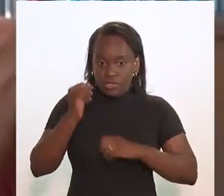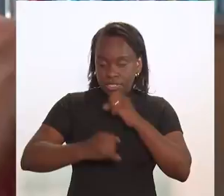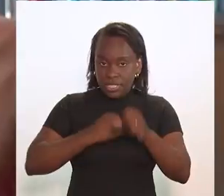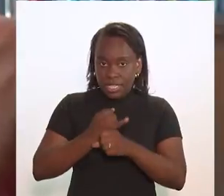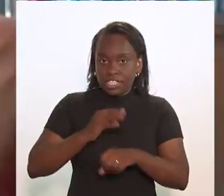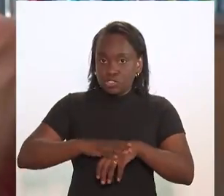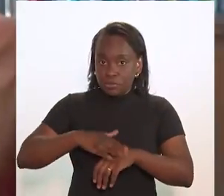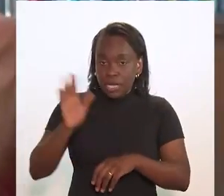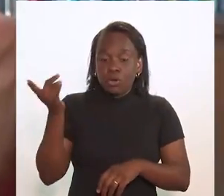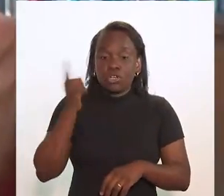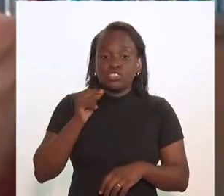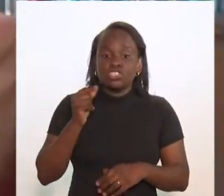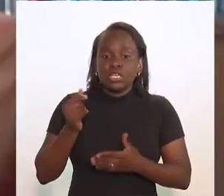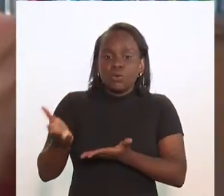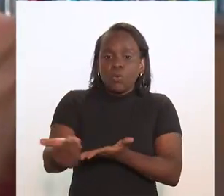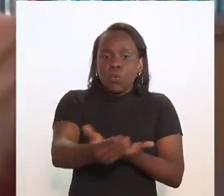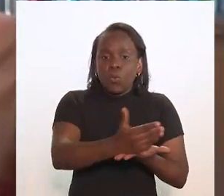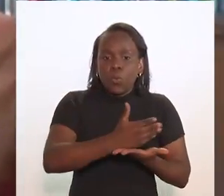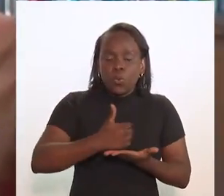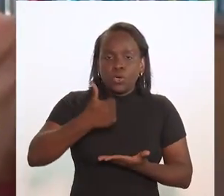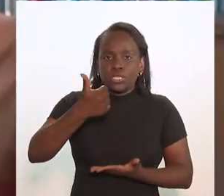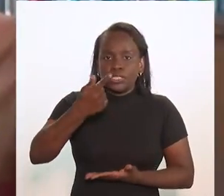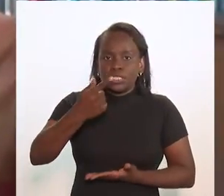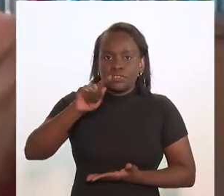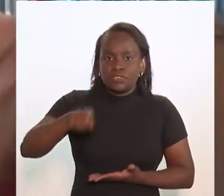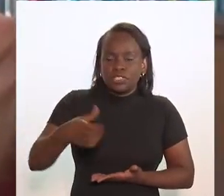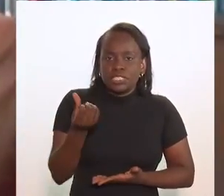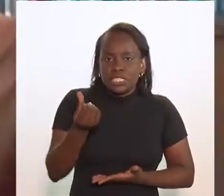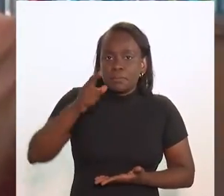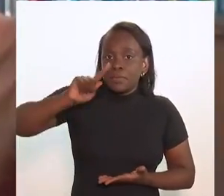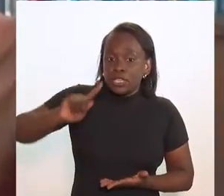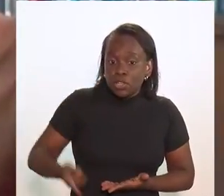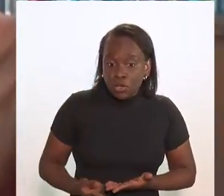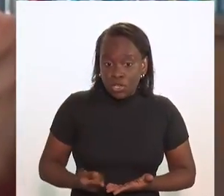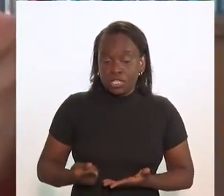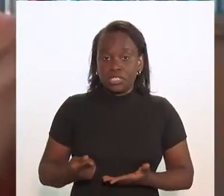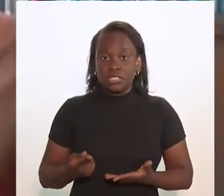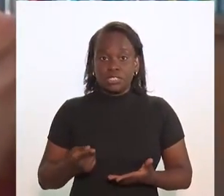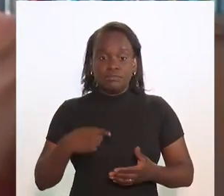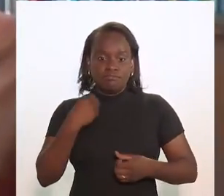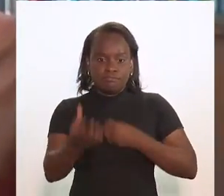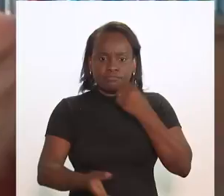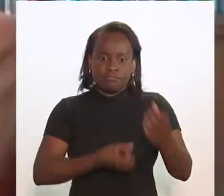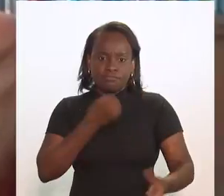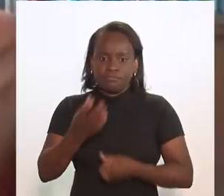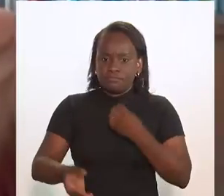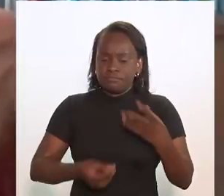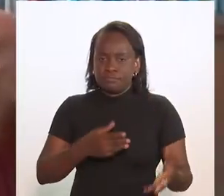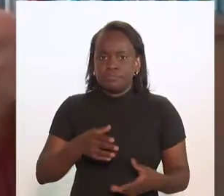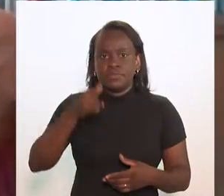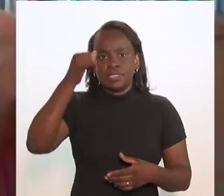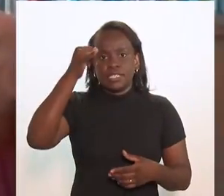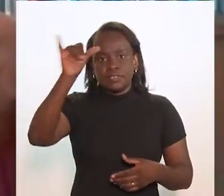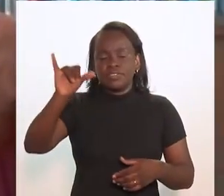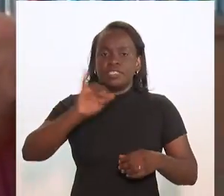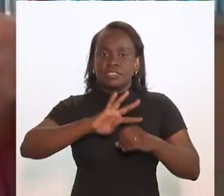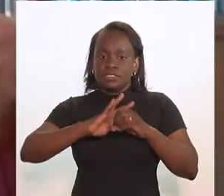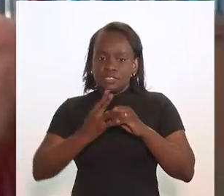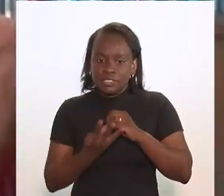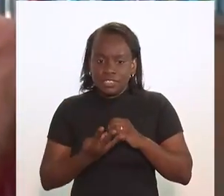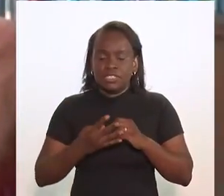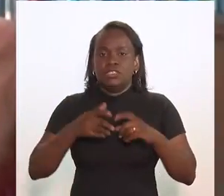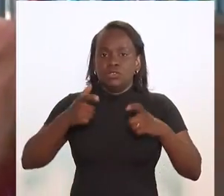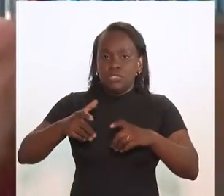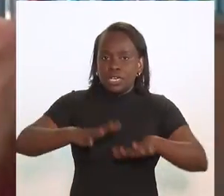arrecadaram 17,6 milhões em doações para combater o Covid